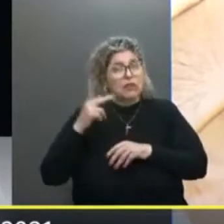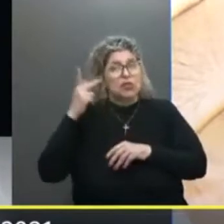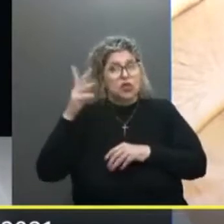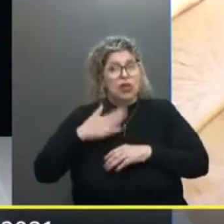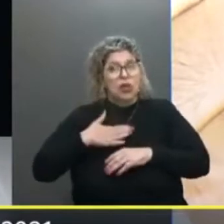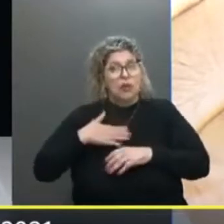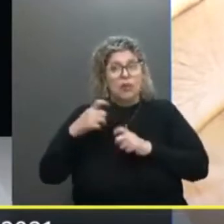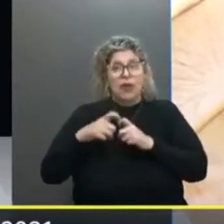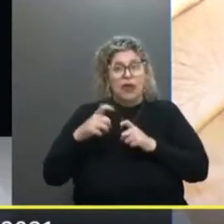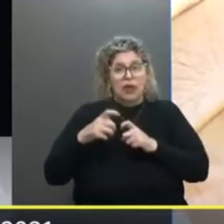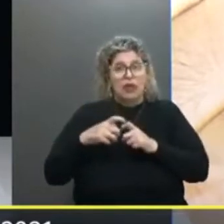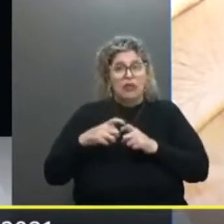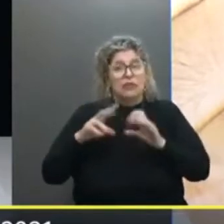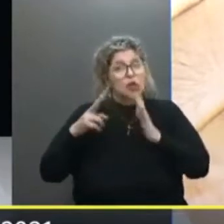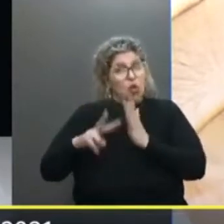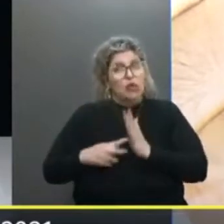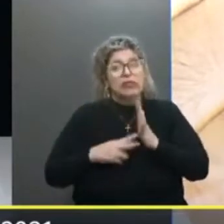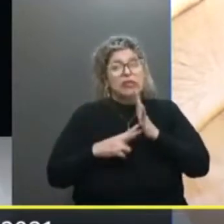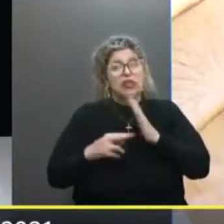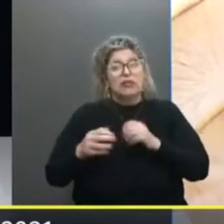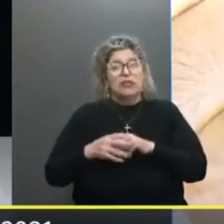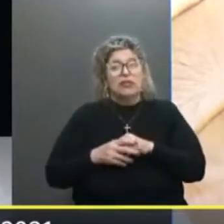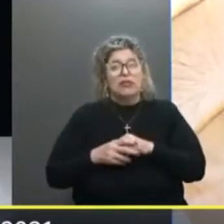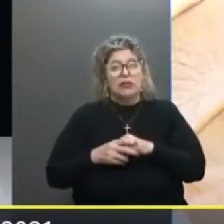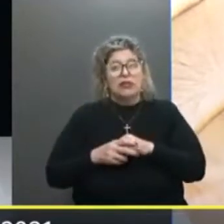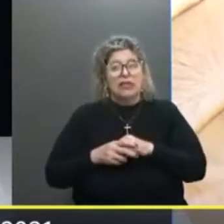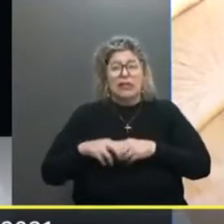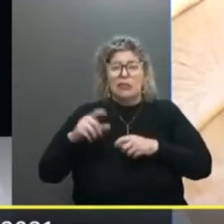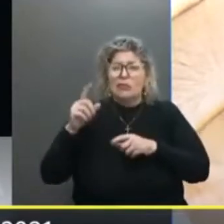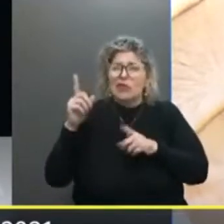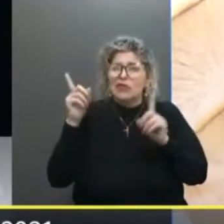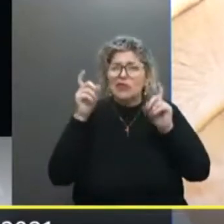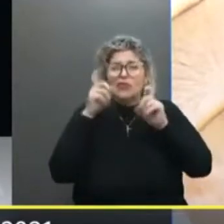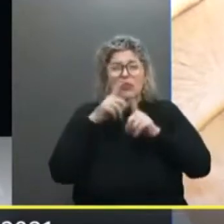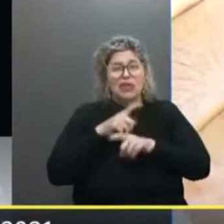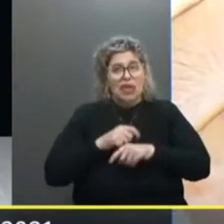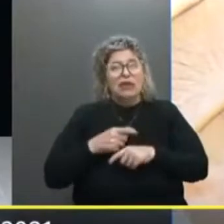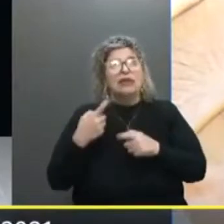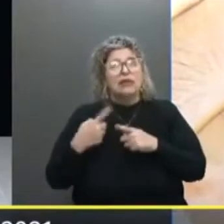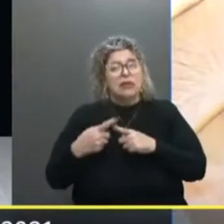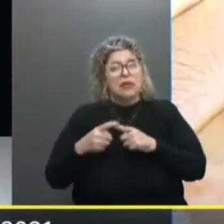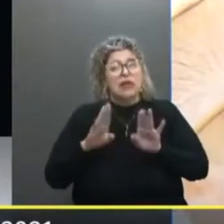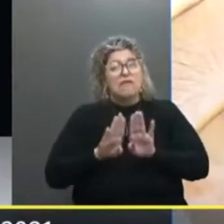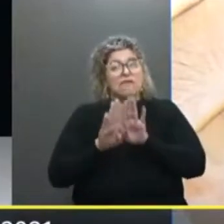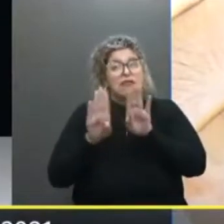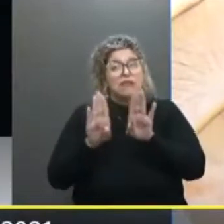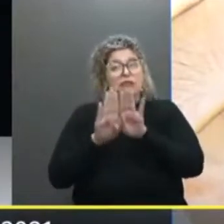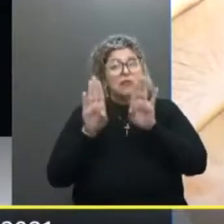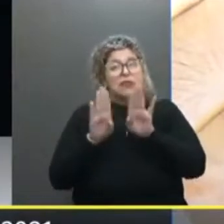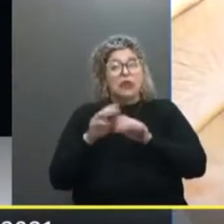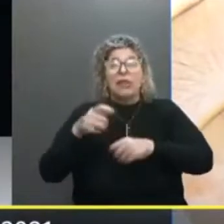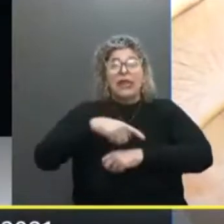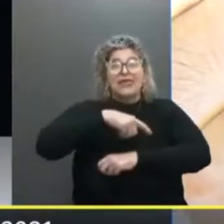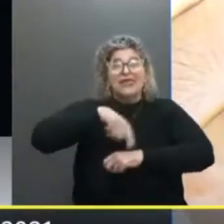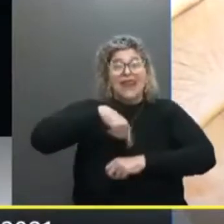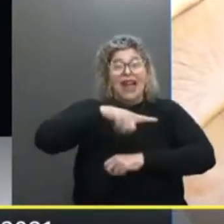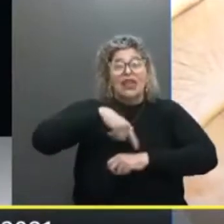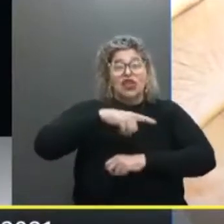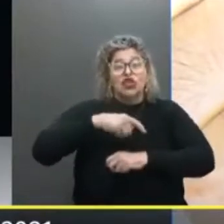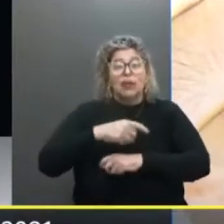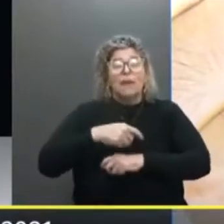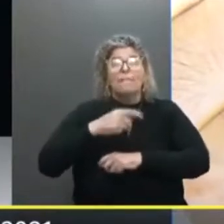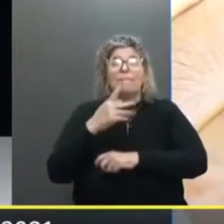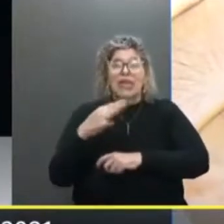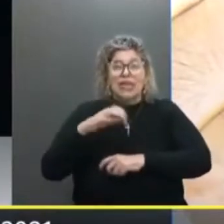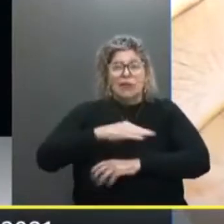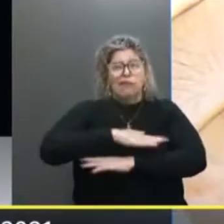Como médico E muito menos Como sindicalista Houve uma dificuldade Muito grande Inclusive de fechamento De escalas De plantões Pelo